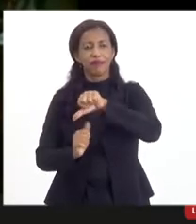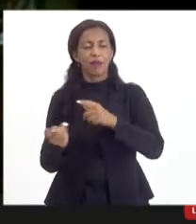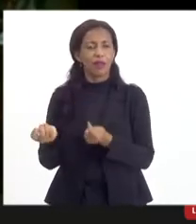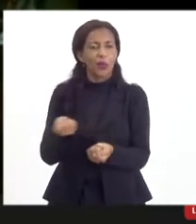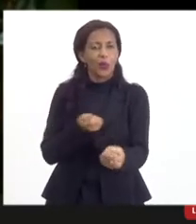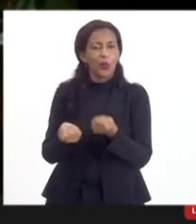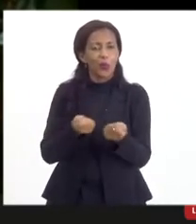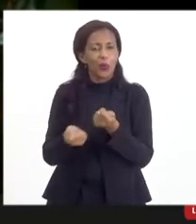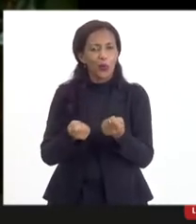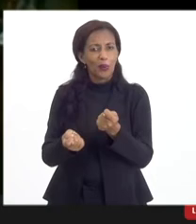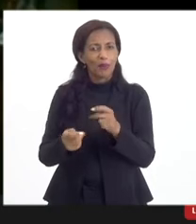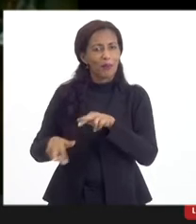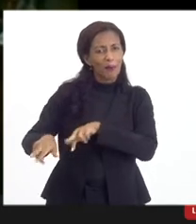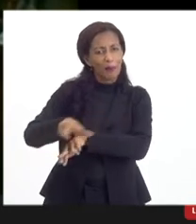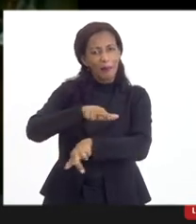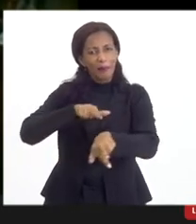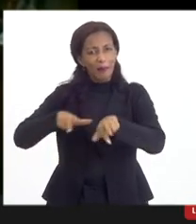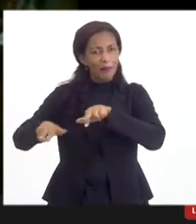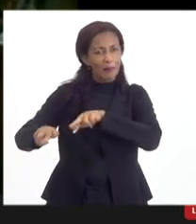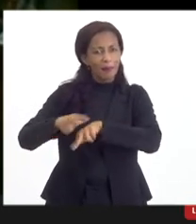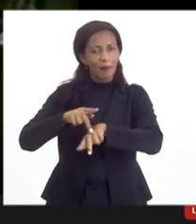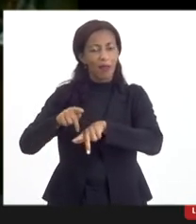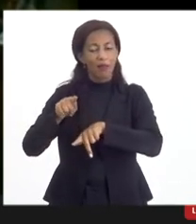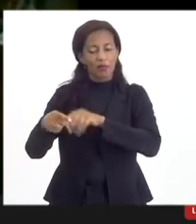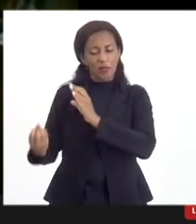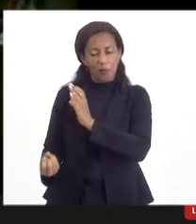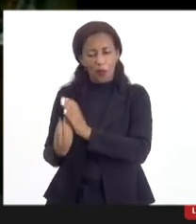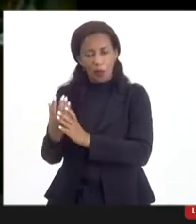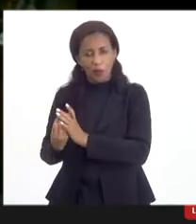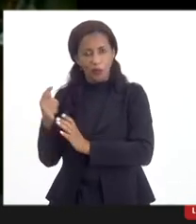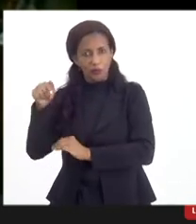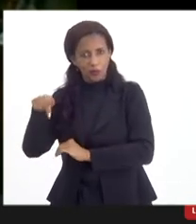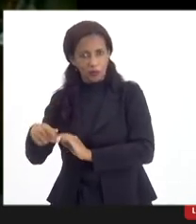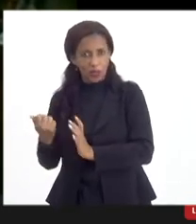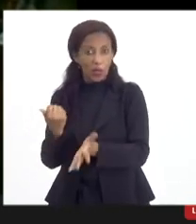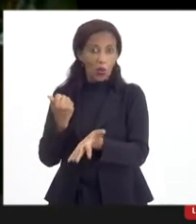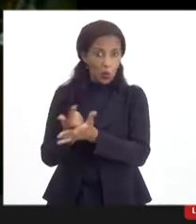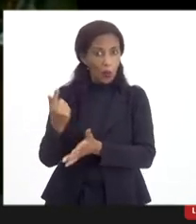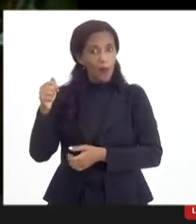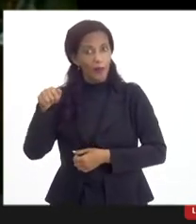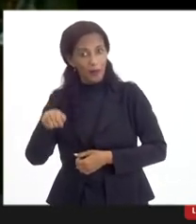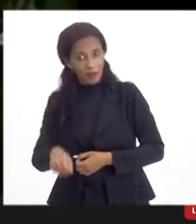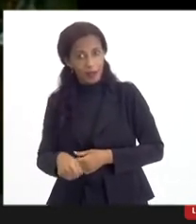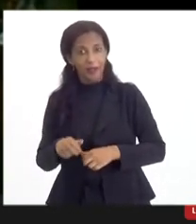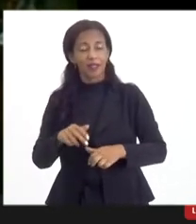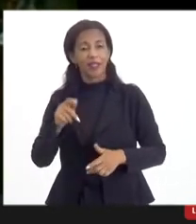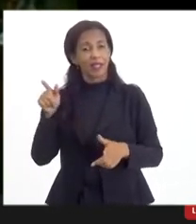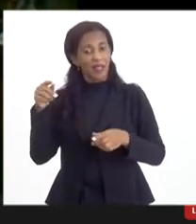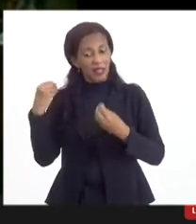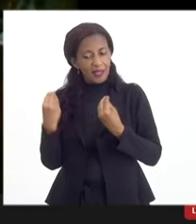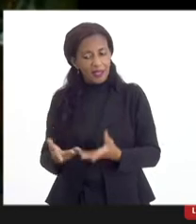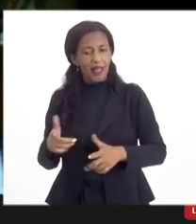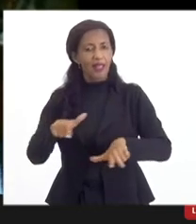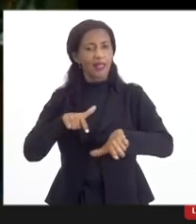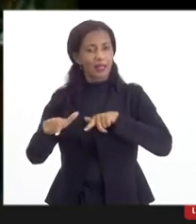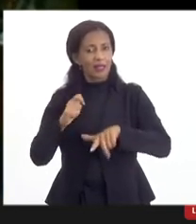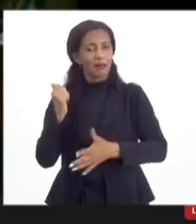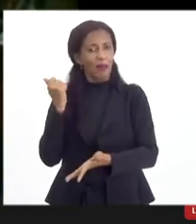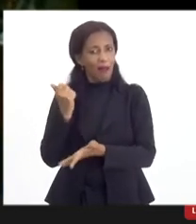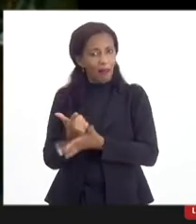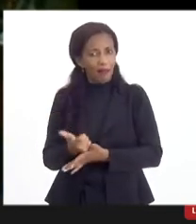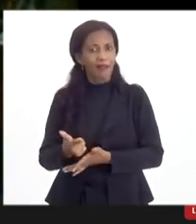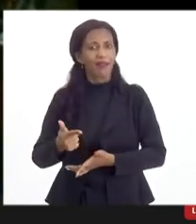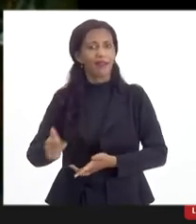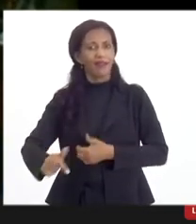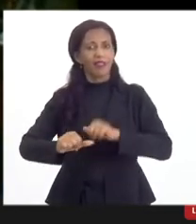economia circular, né? Porque você produz aqui, você compra aqui e gera emprego aqui que compra mais aqui e